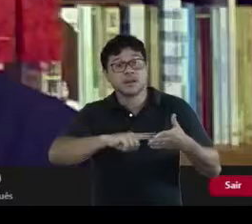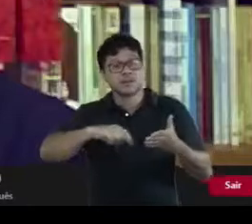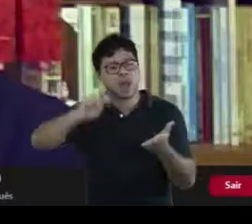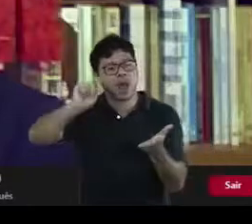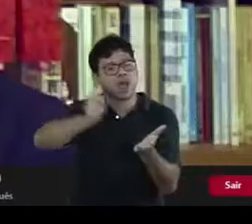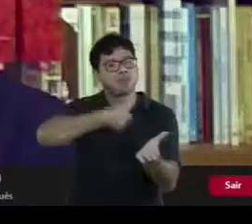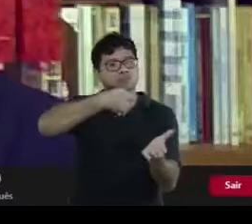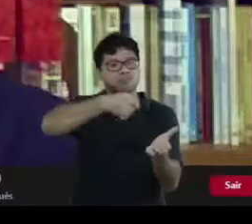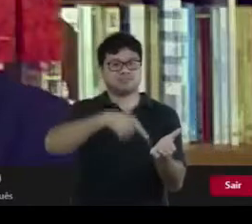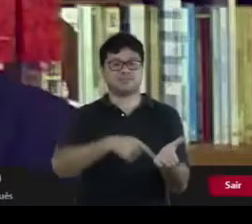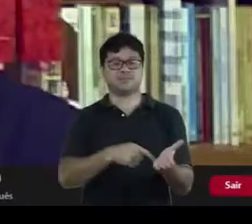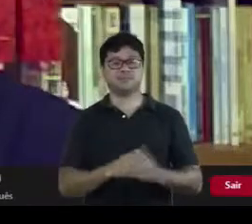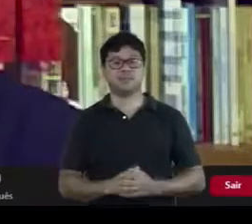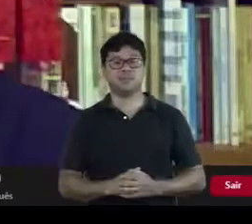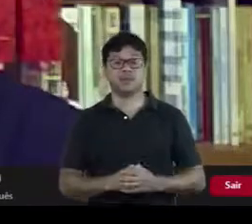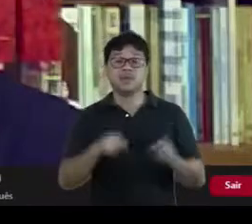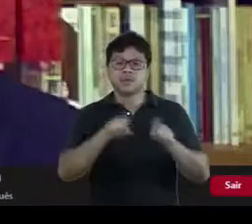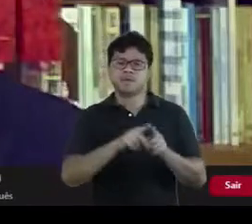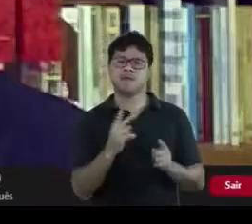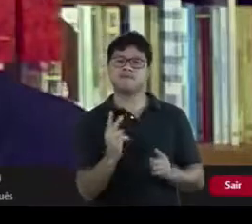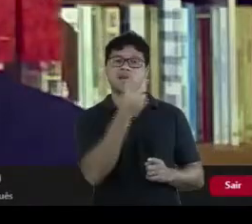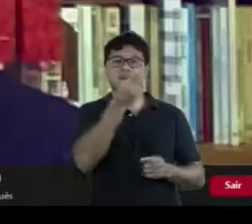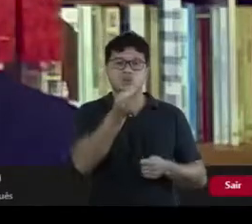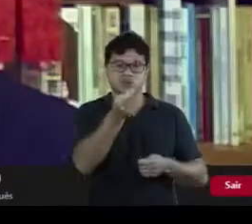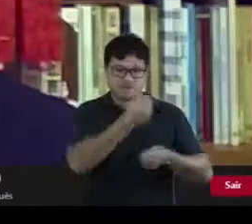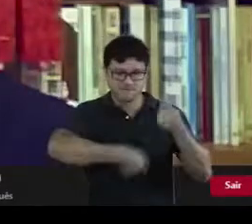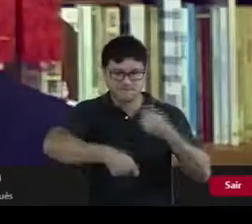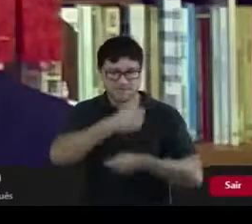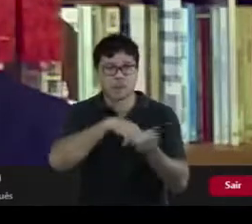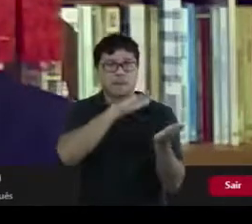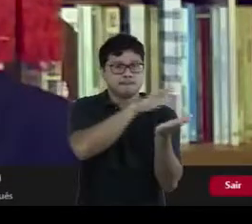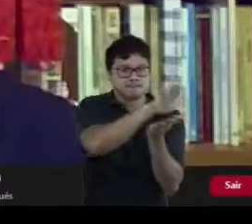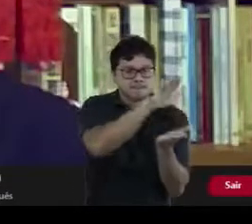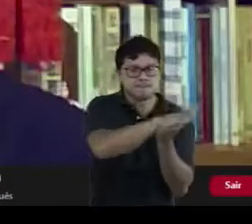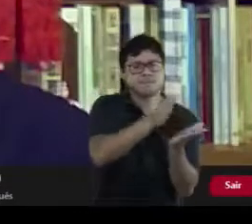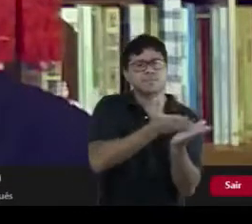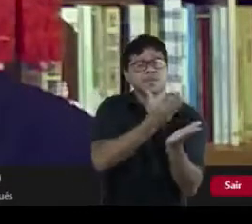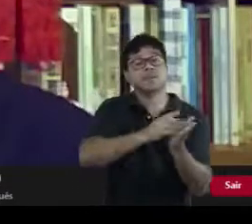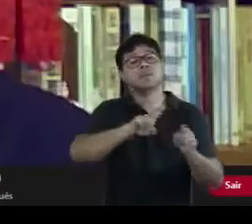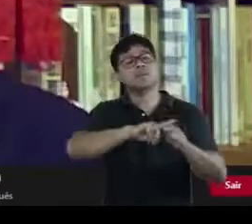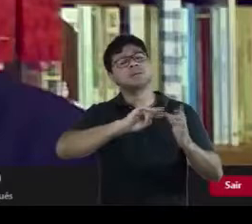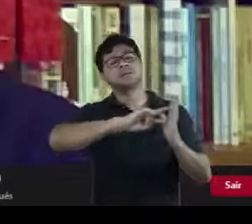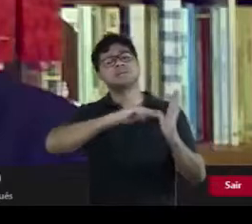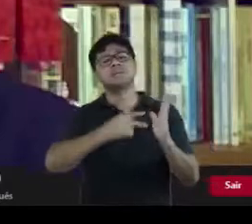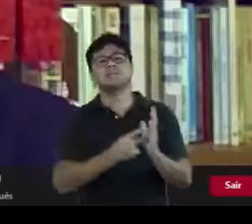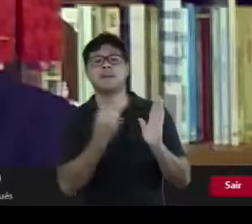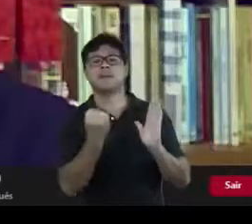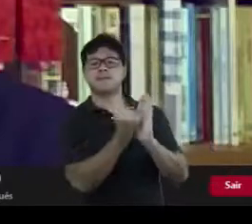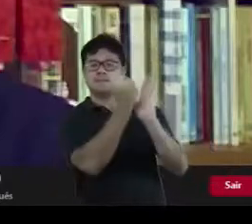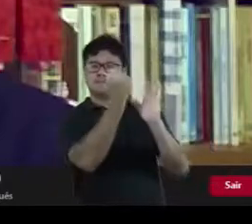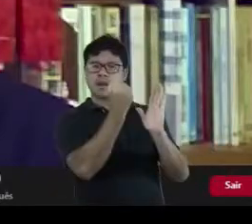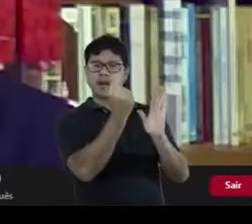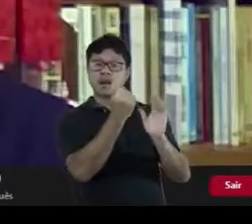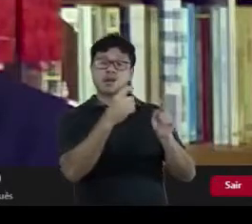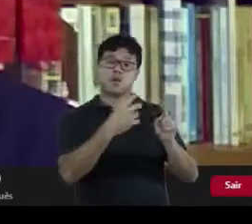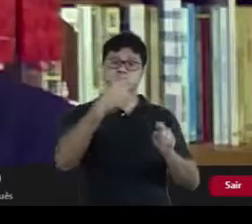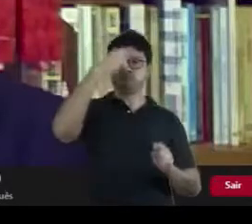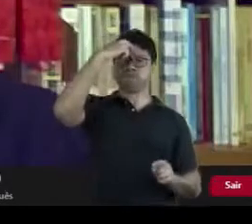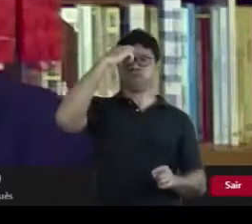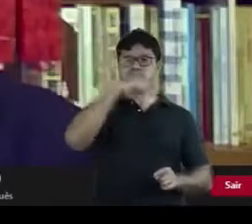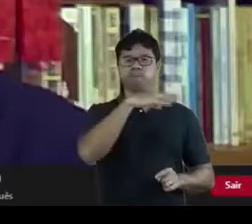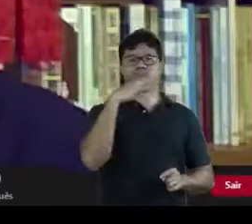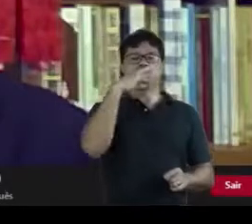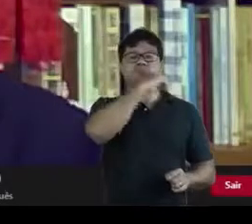autógrafos. Para além do valor comercial dos impressos, ou também de seus significados simbólicos e intelectuais,